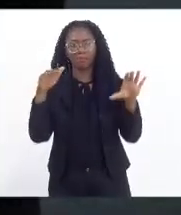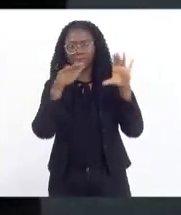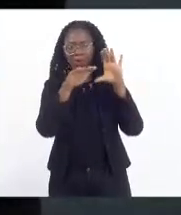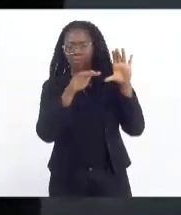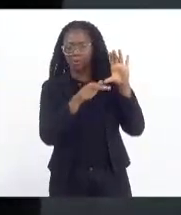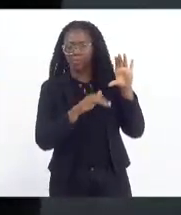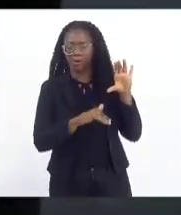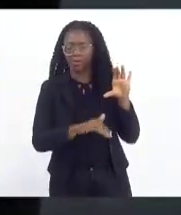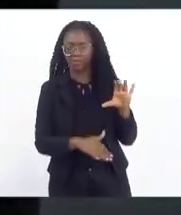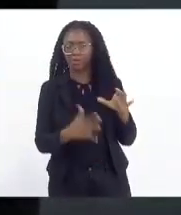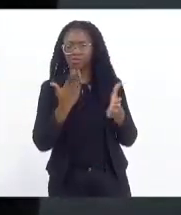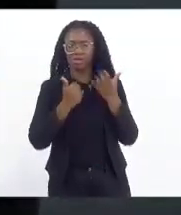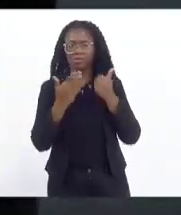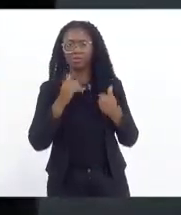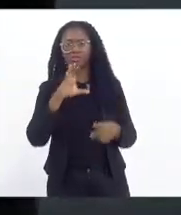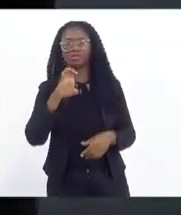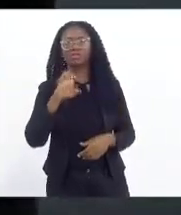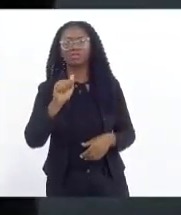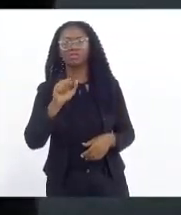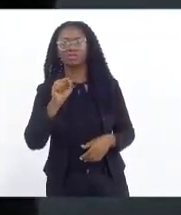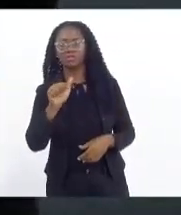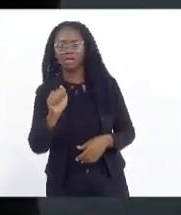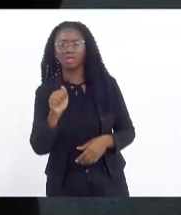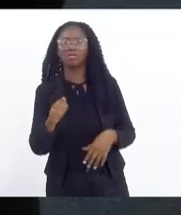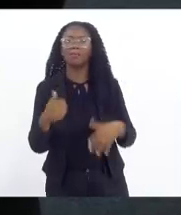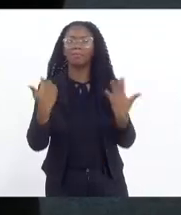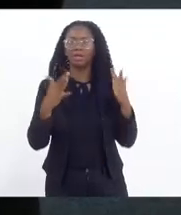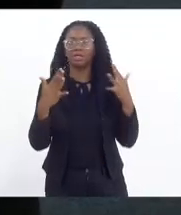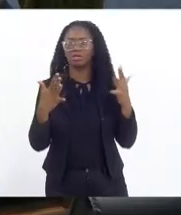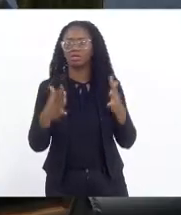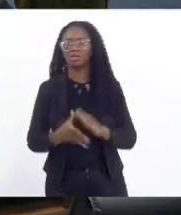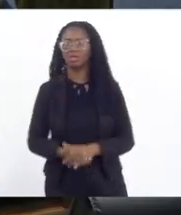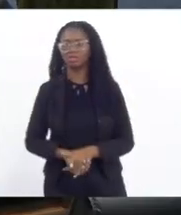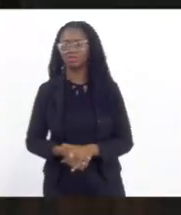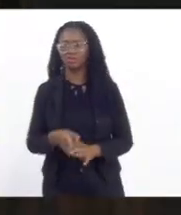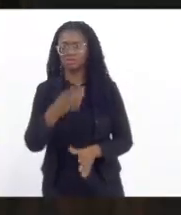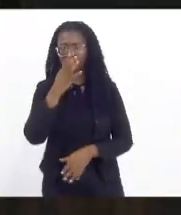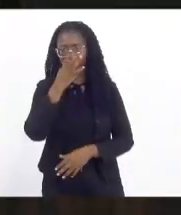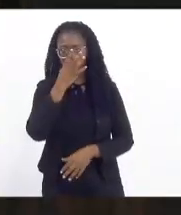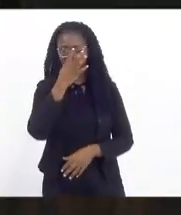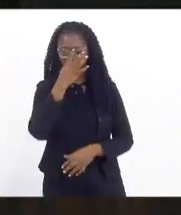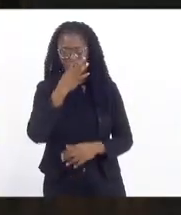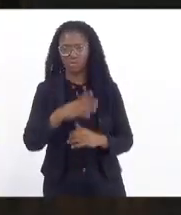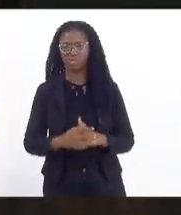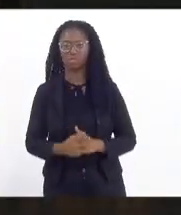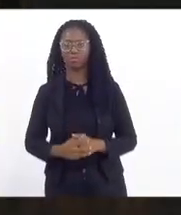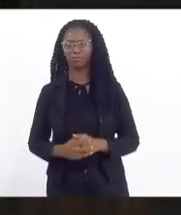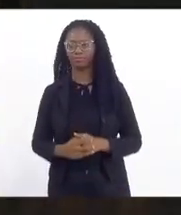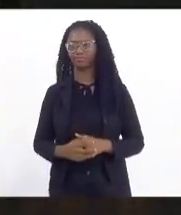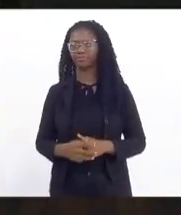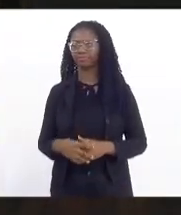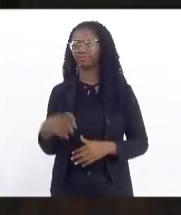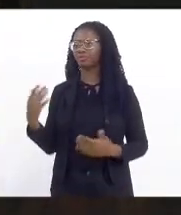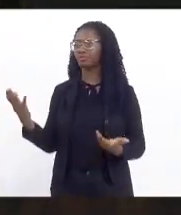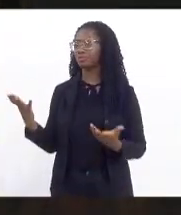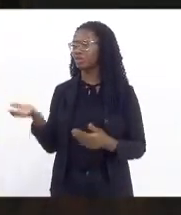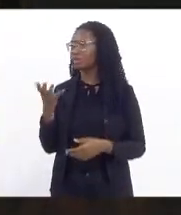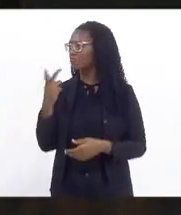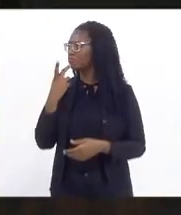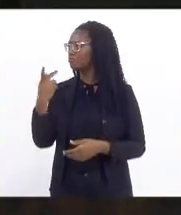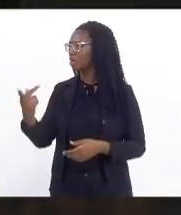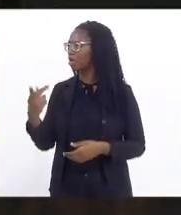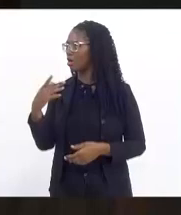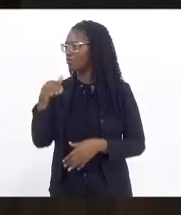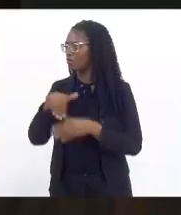Seasa. Muito obrigada, parabéns, deputado Valdo Seasa. Obrigado, deputada Renata Souza. Declaração de voto da